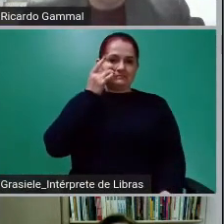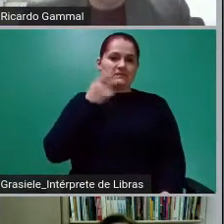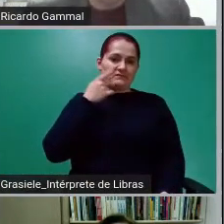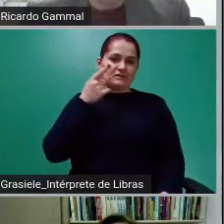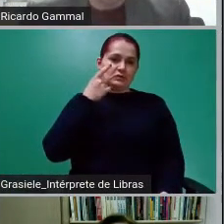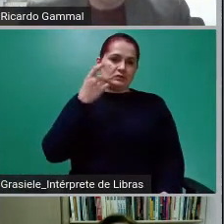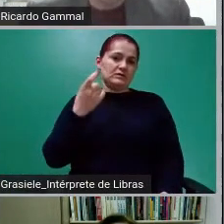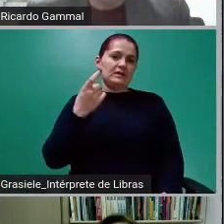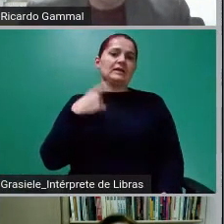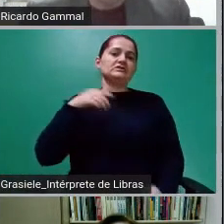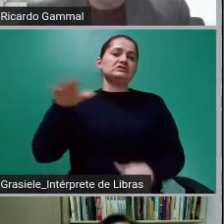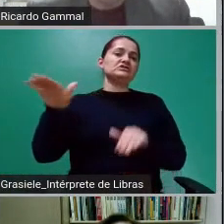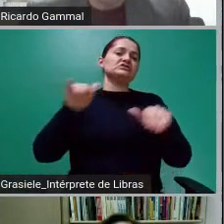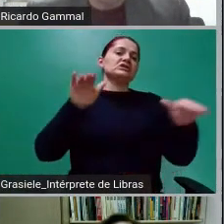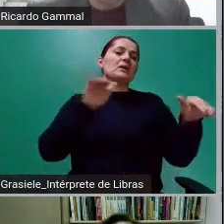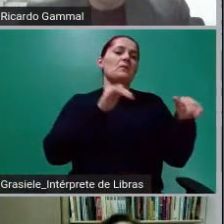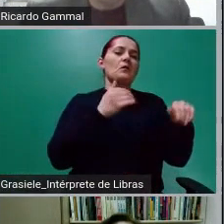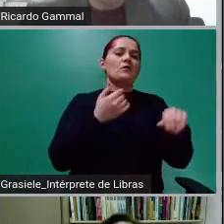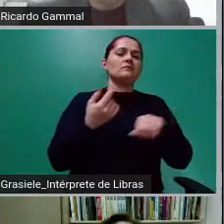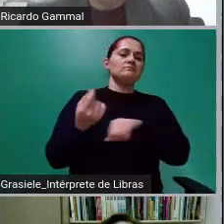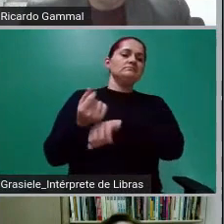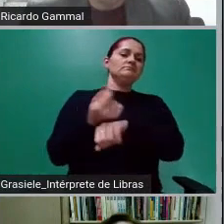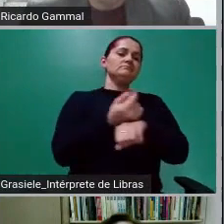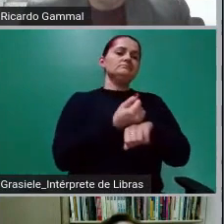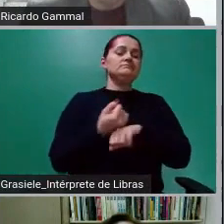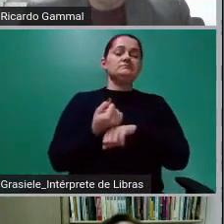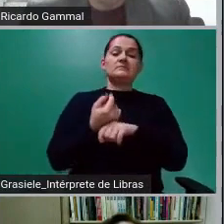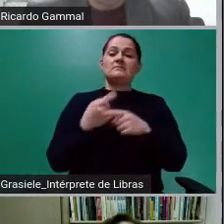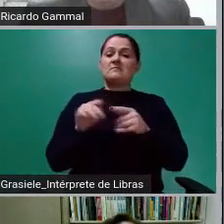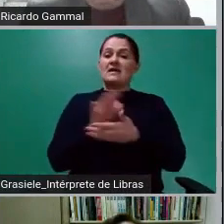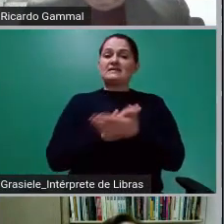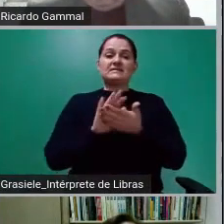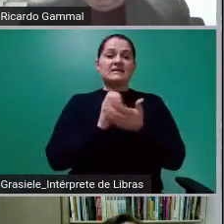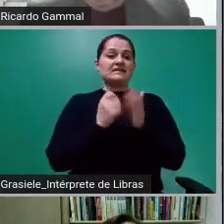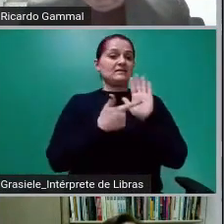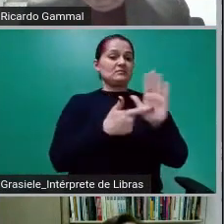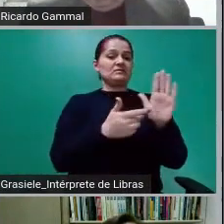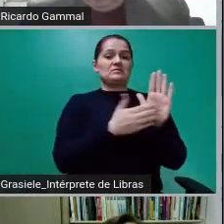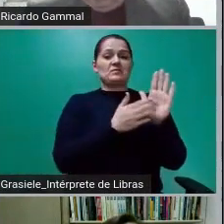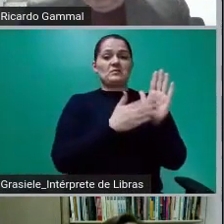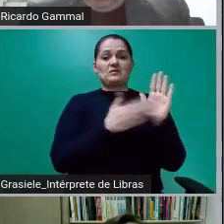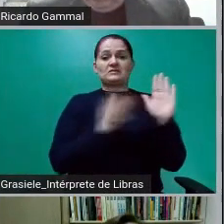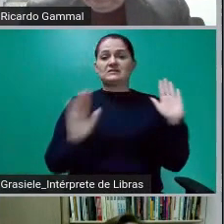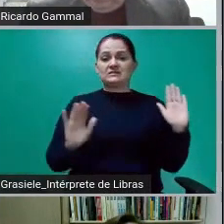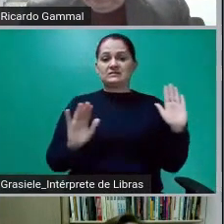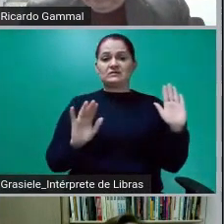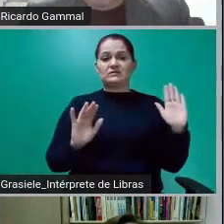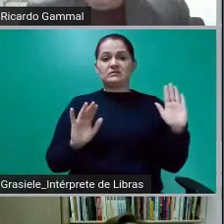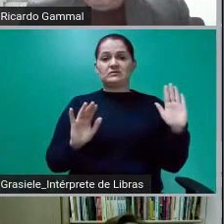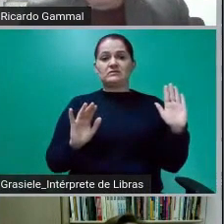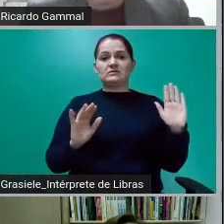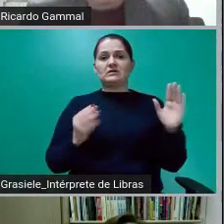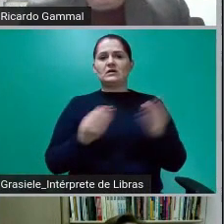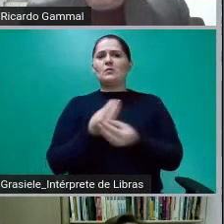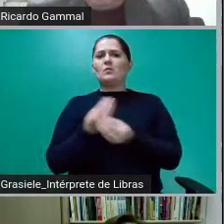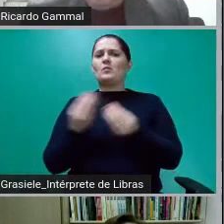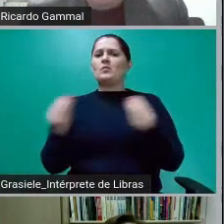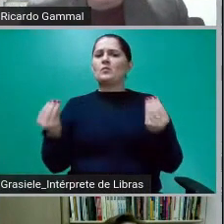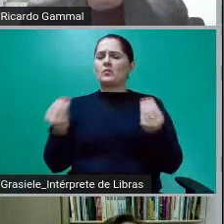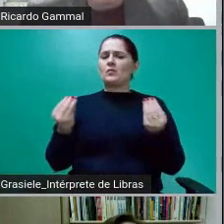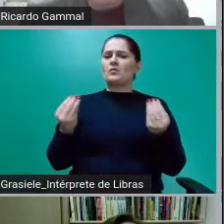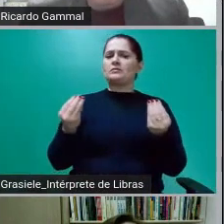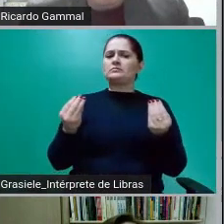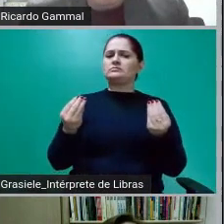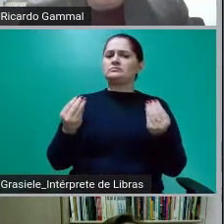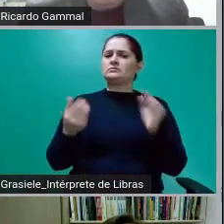várias instituições financeiras, nenhuma quis apresentar, inclusive várias apresentaram, questionamento quanto ao cumprimento